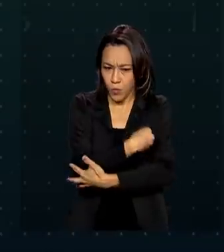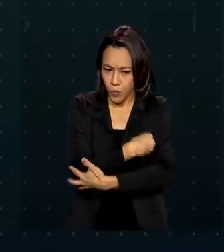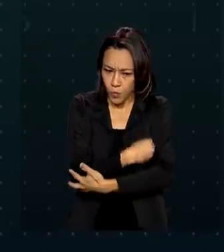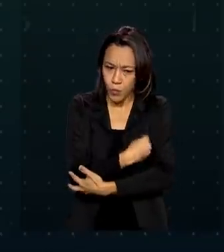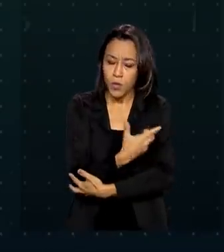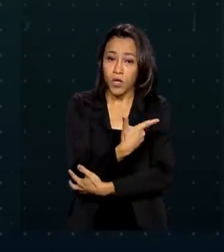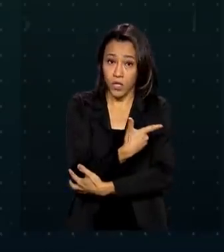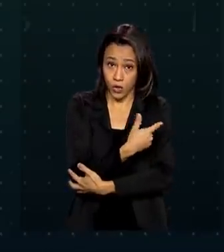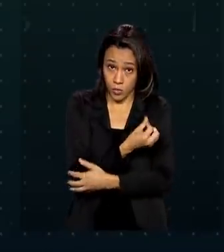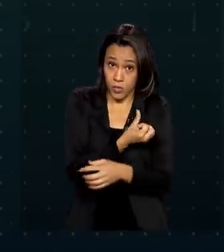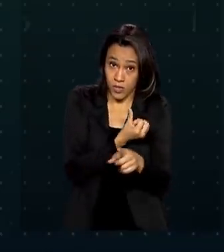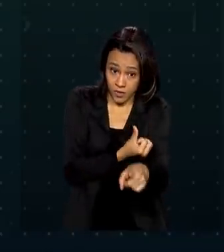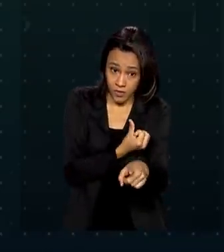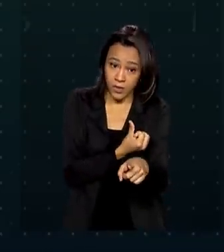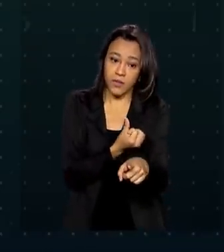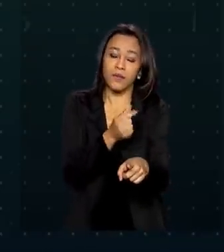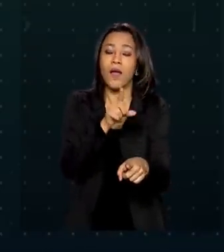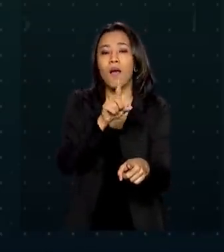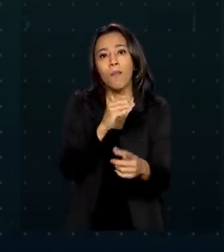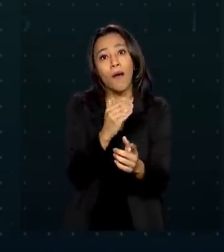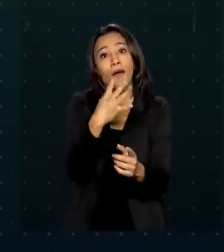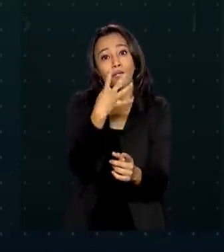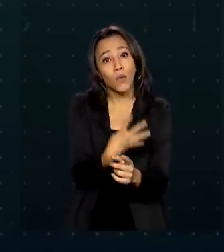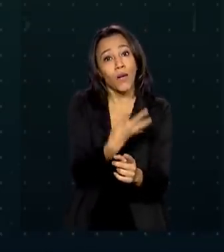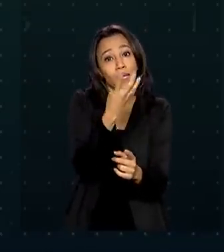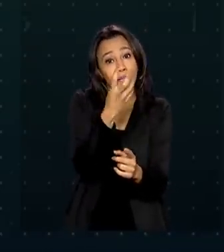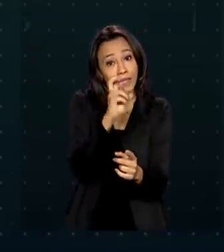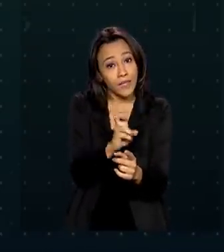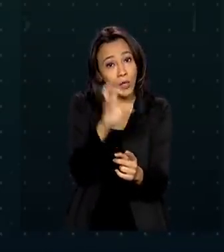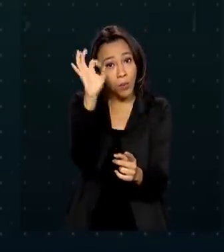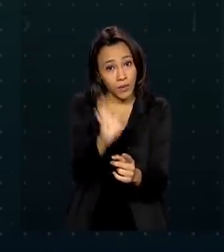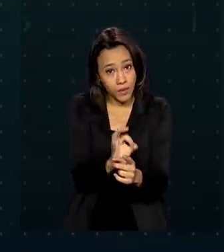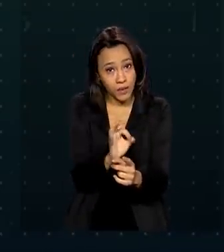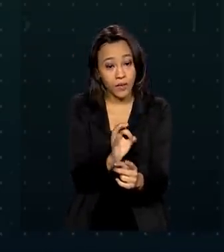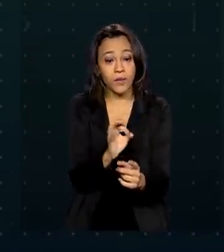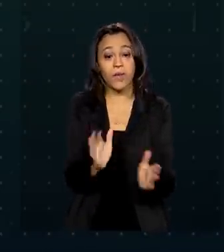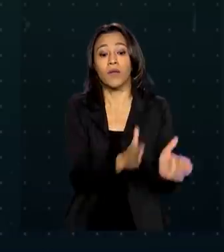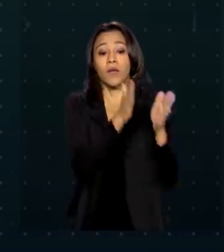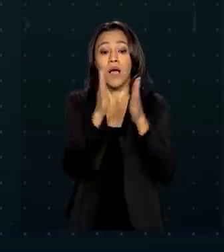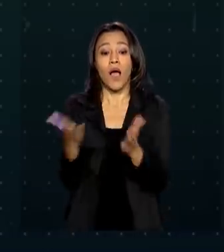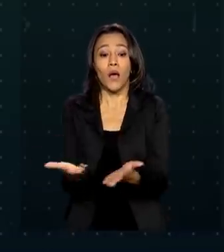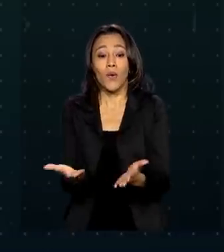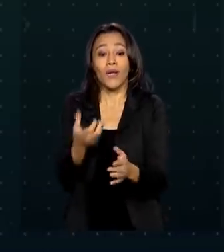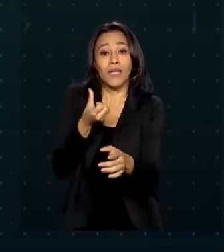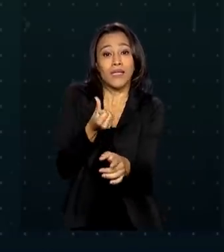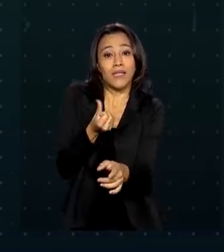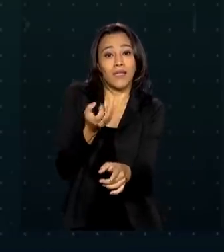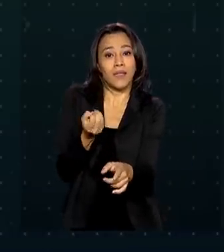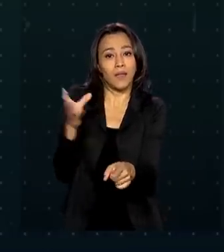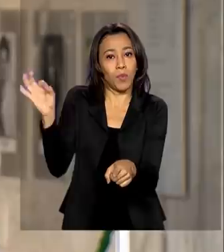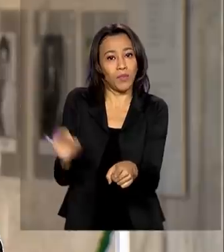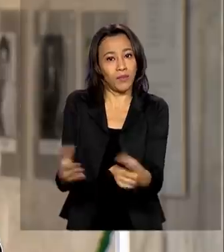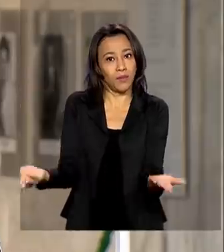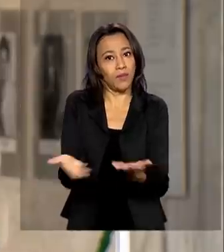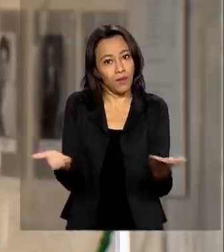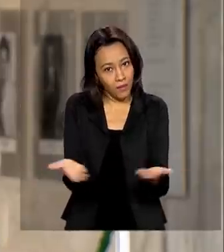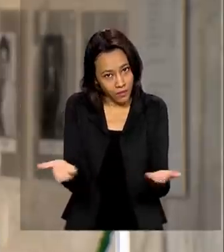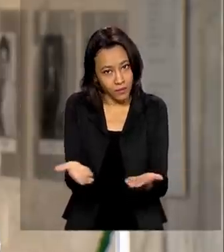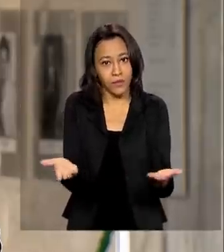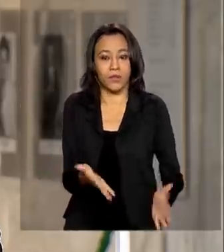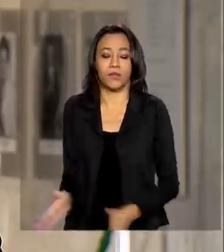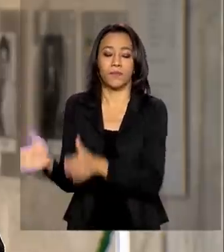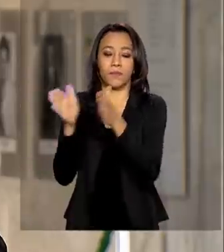alimentam apenas do leite materno pulou de 45% em 2006 para 60% agora. A